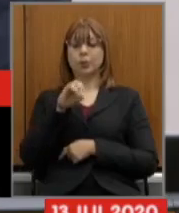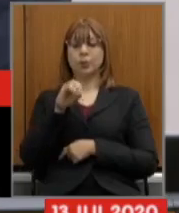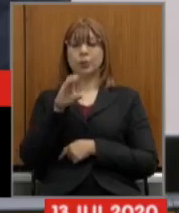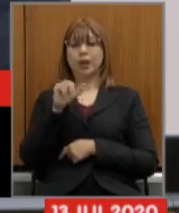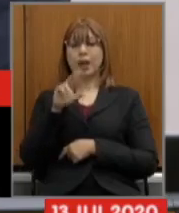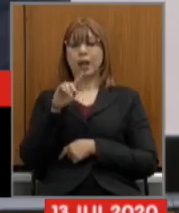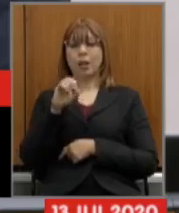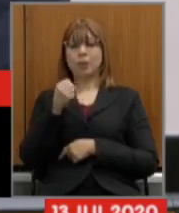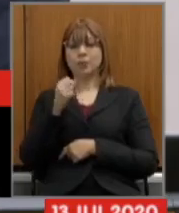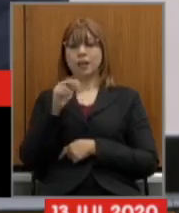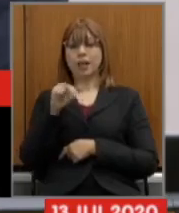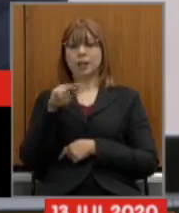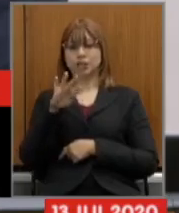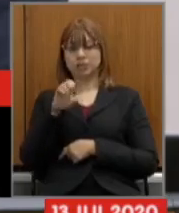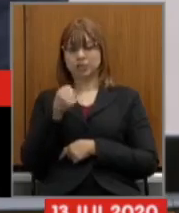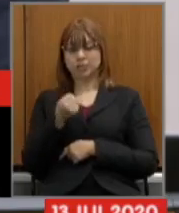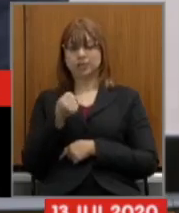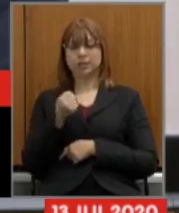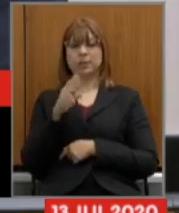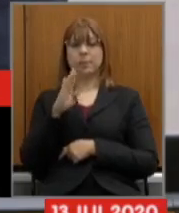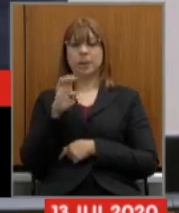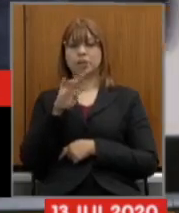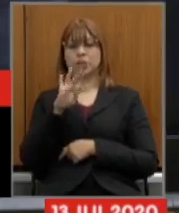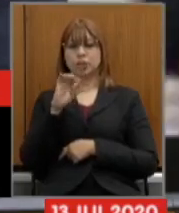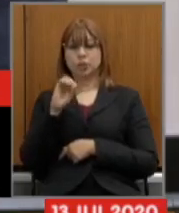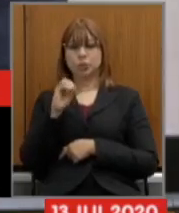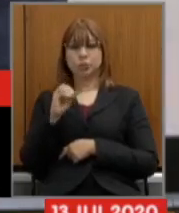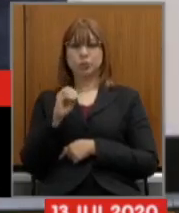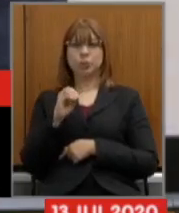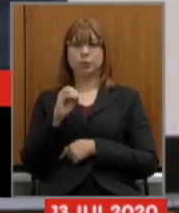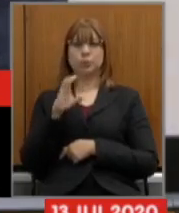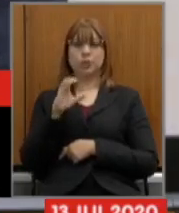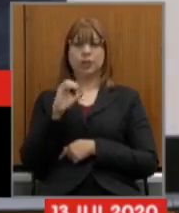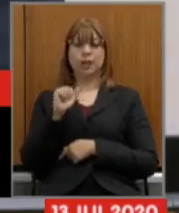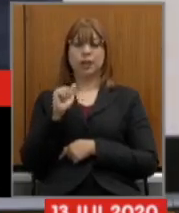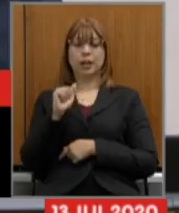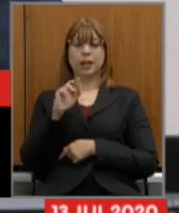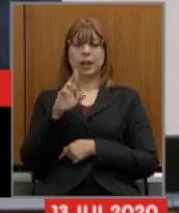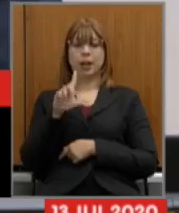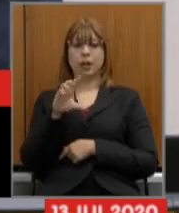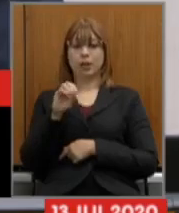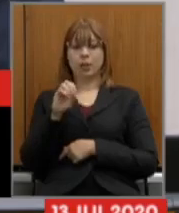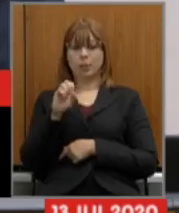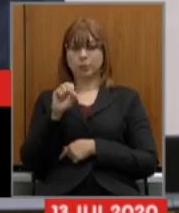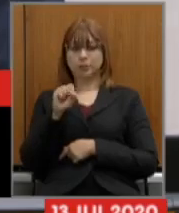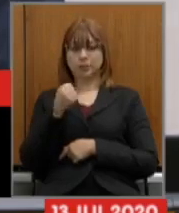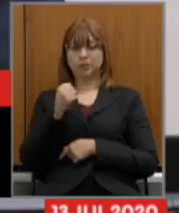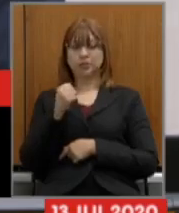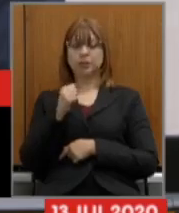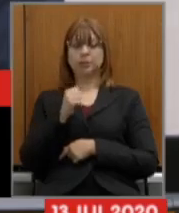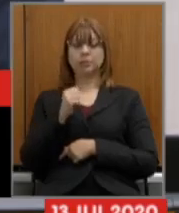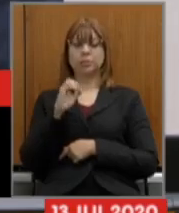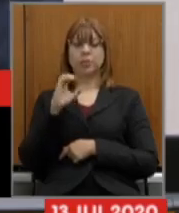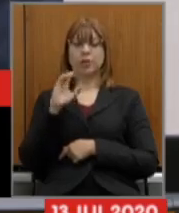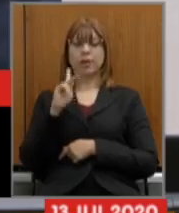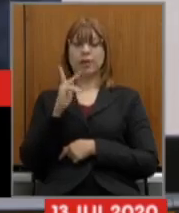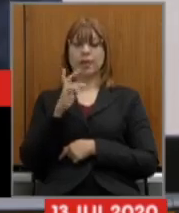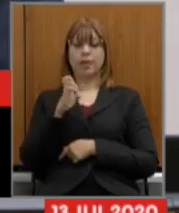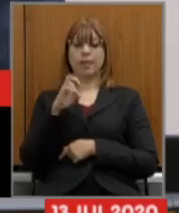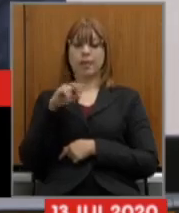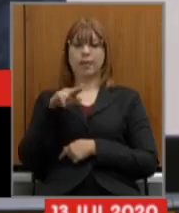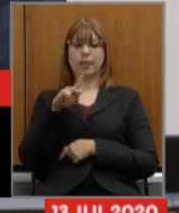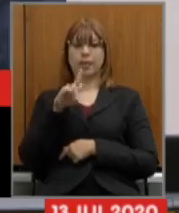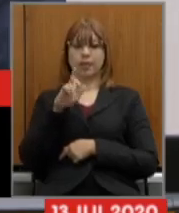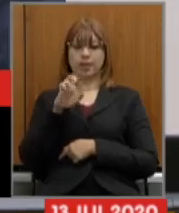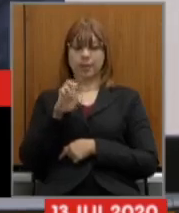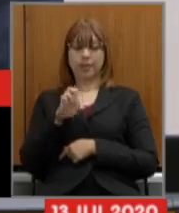deputado Betim Pinto Coelho deputado Carlos Henrique deputado Coronel Henrique deputado